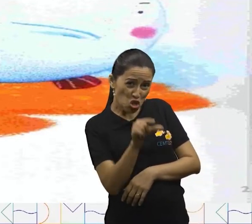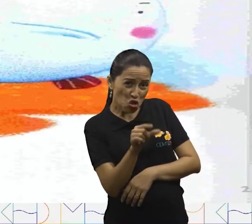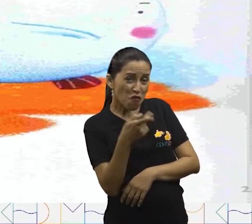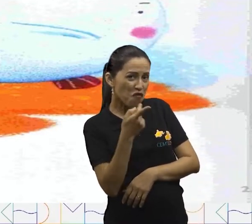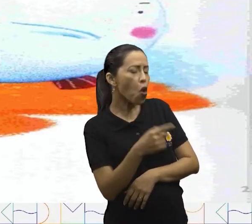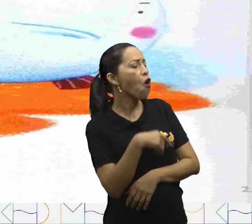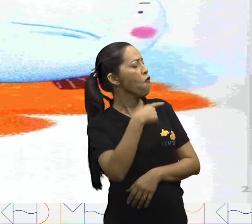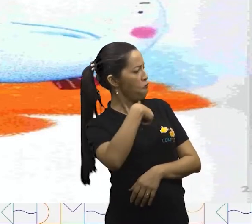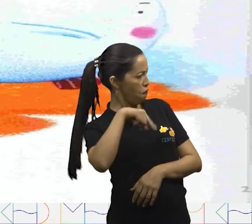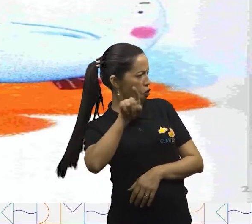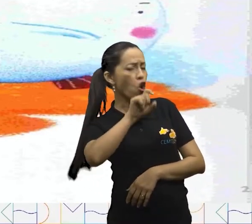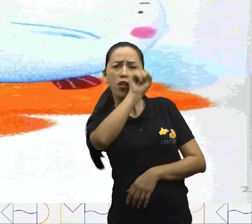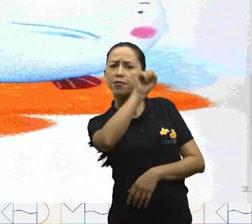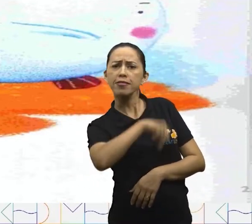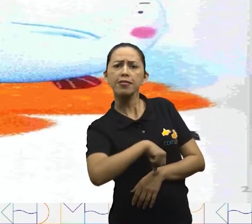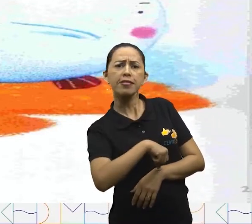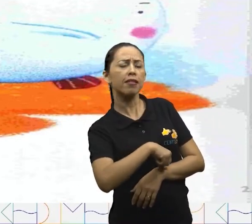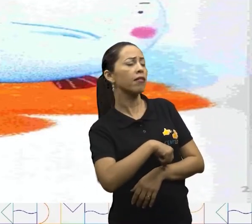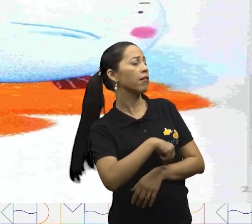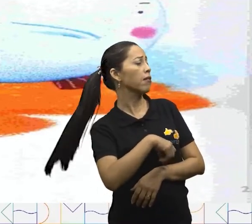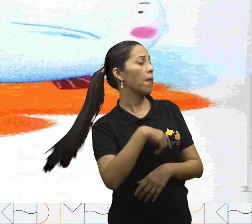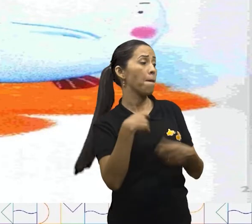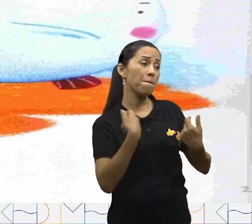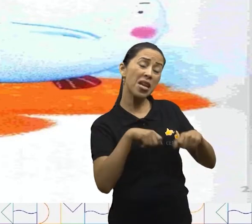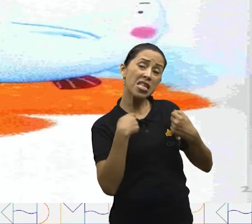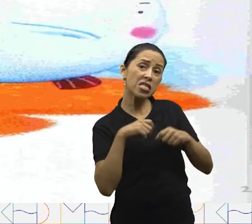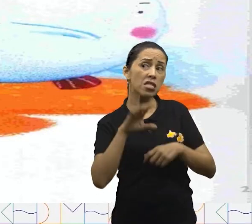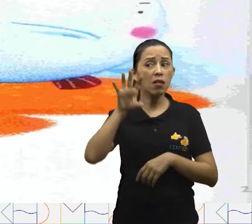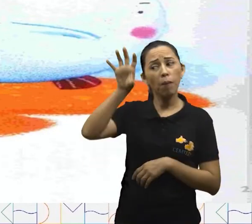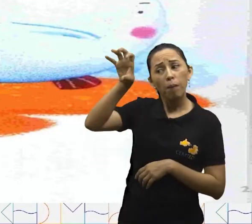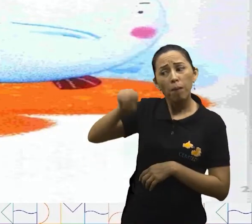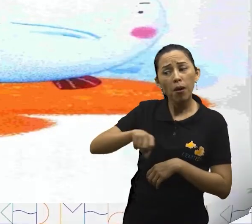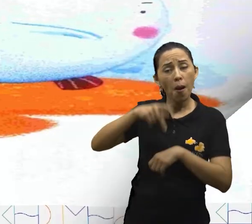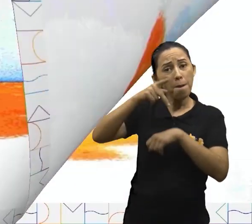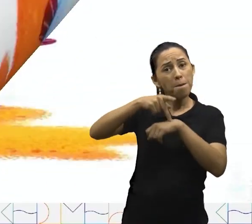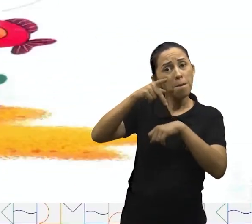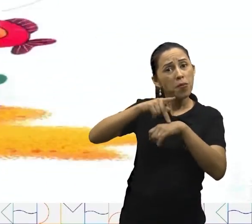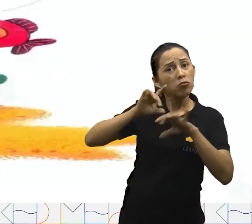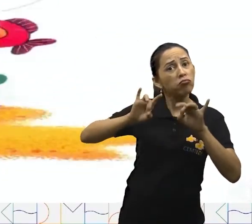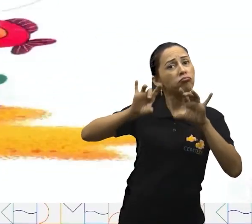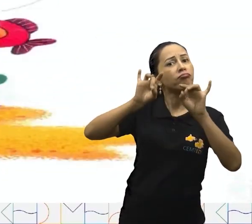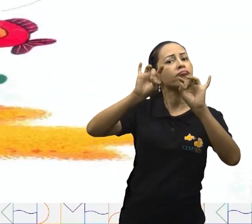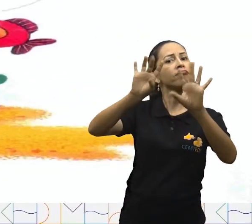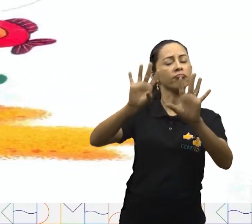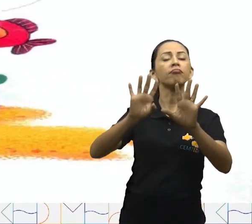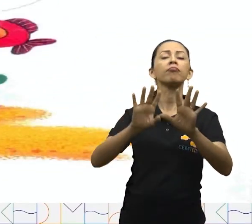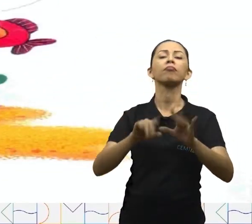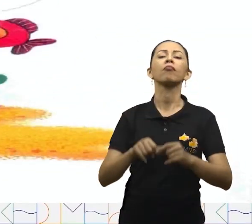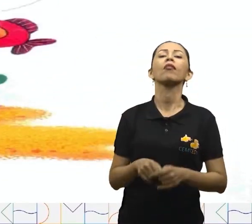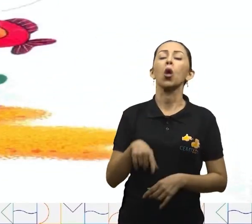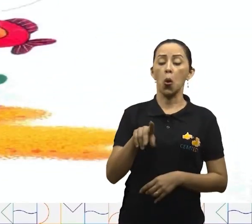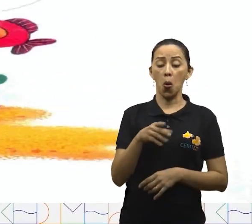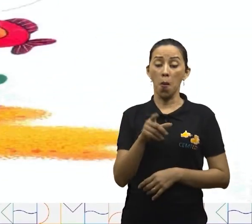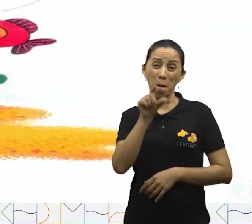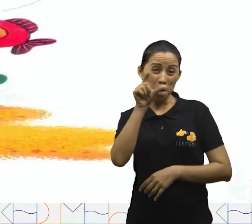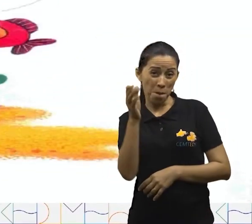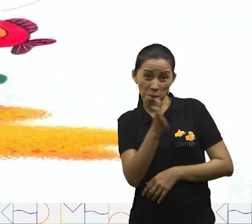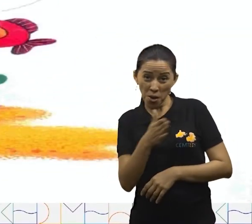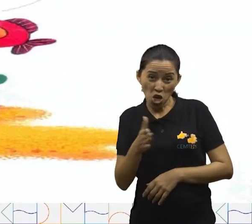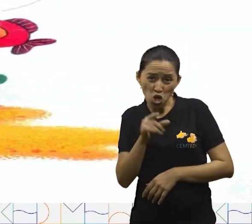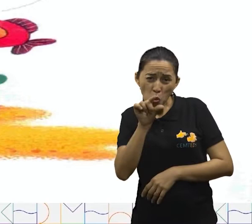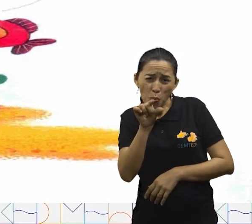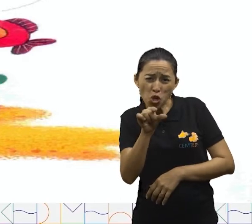cruzados, sua pérola não volta nunca mais. Chegando ao palácio do